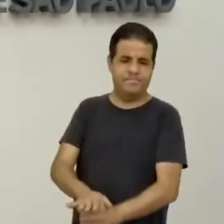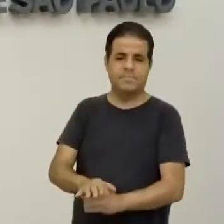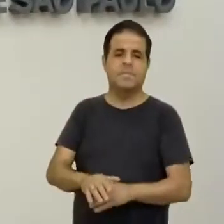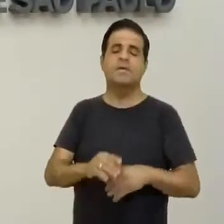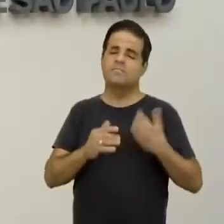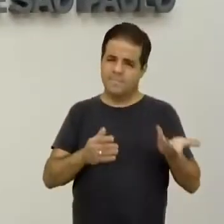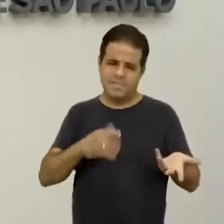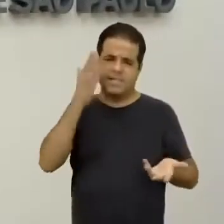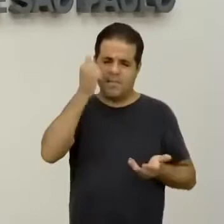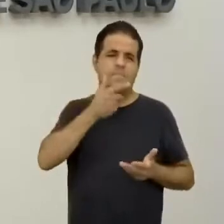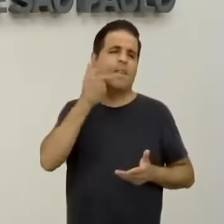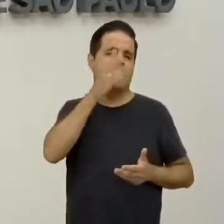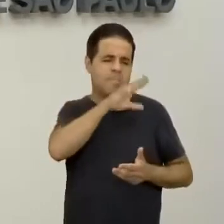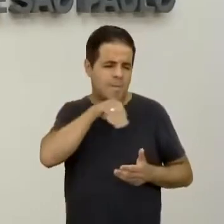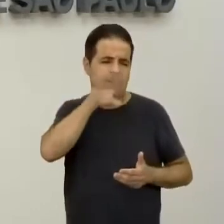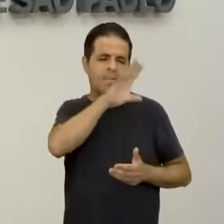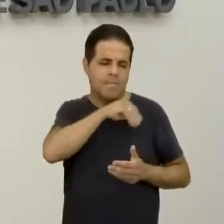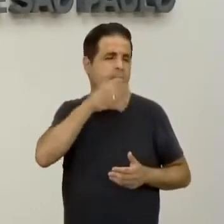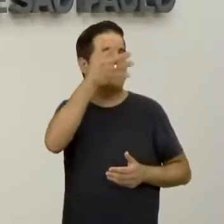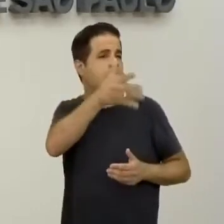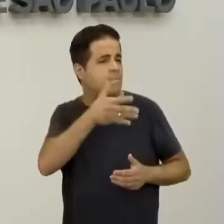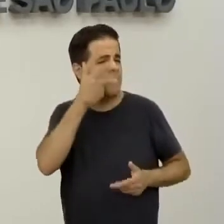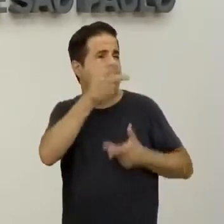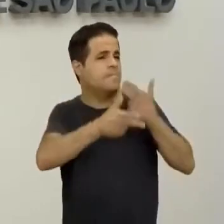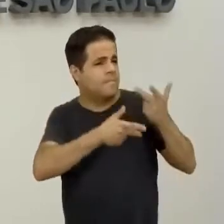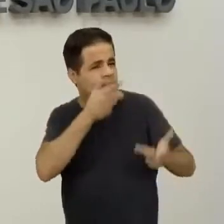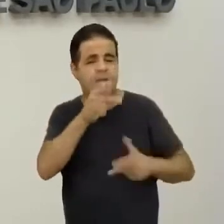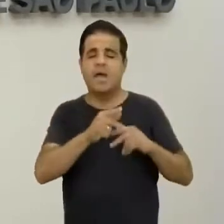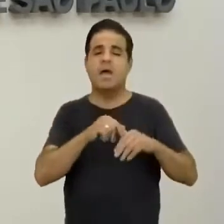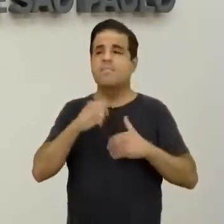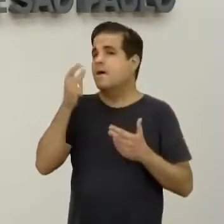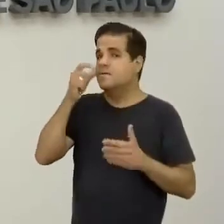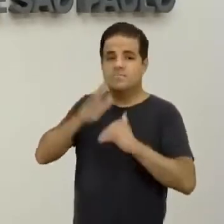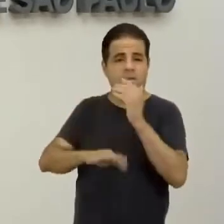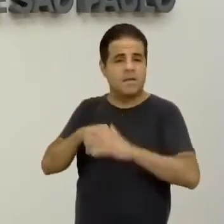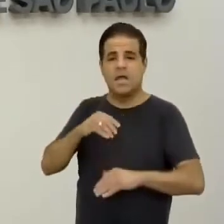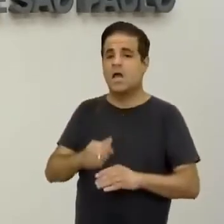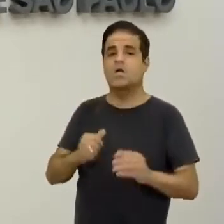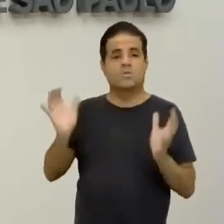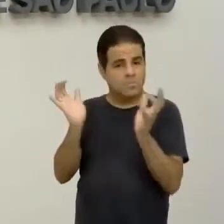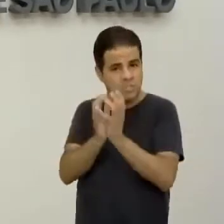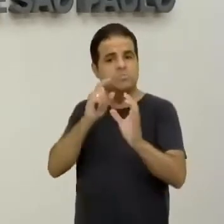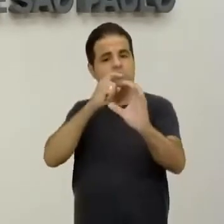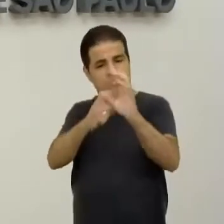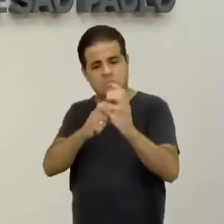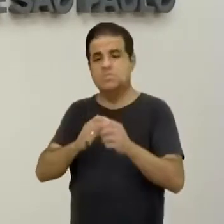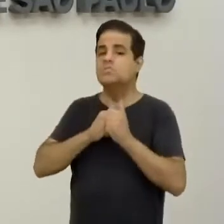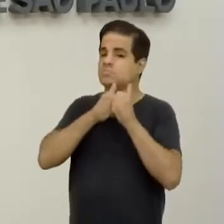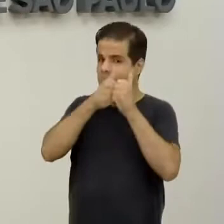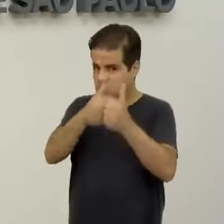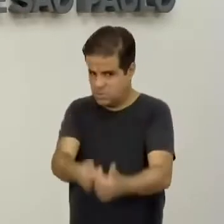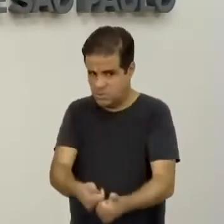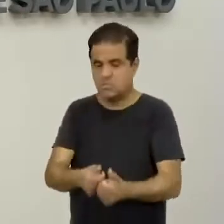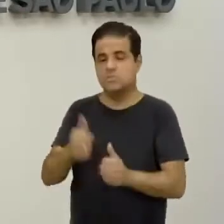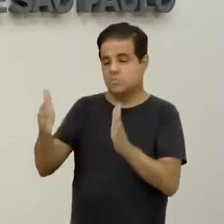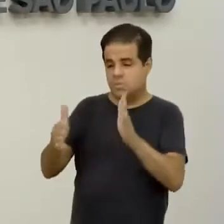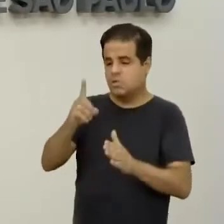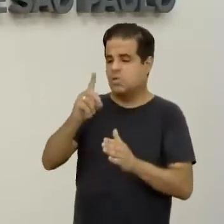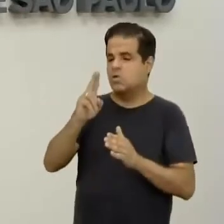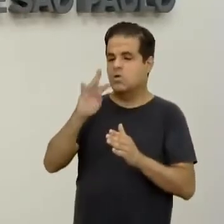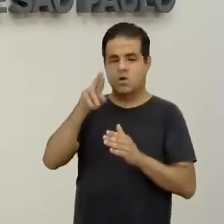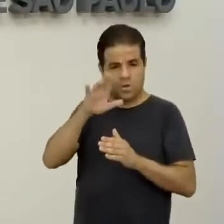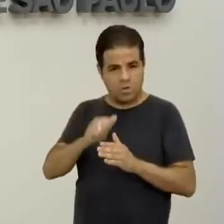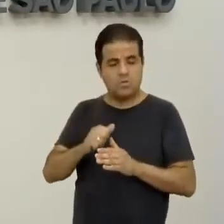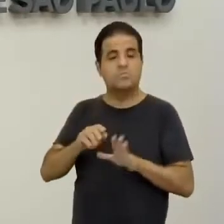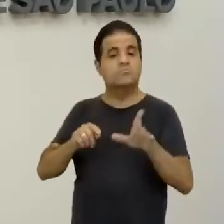discurso, né, outra coisa é a prática. Então, o Partido Comunista Brasileiro, ele foi perseguido durante o período Dutra, do